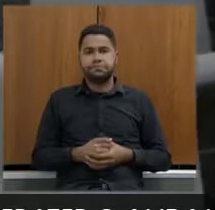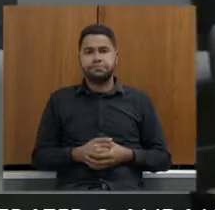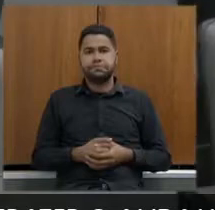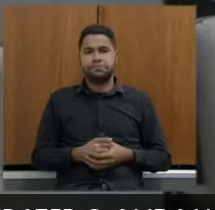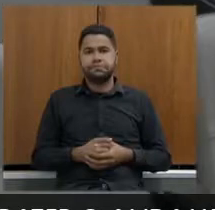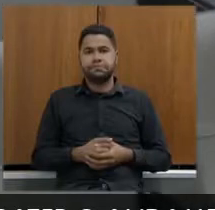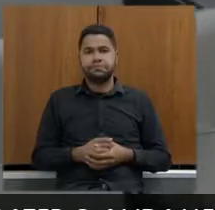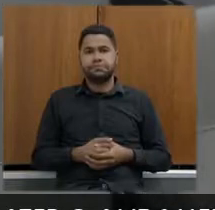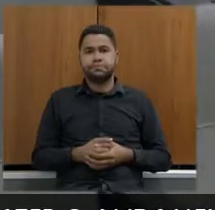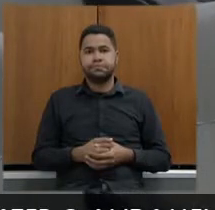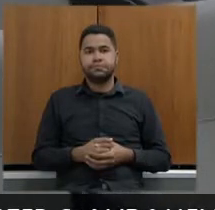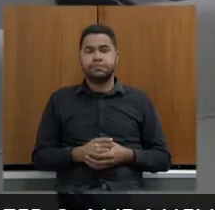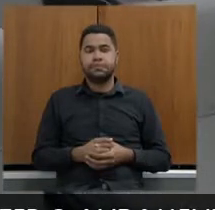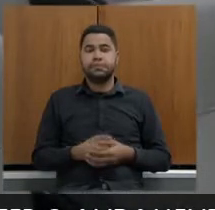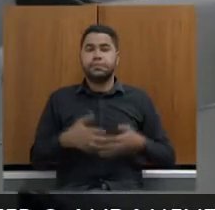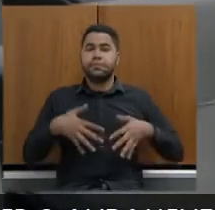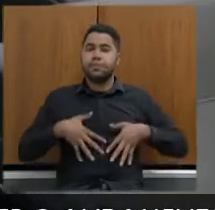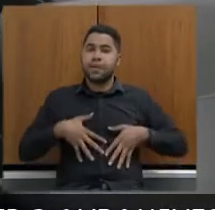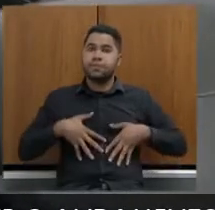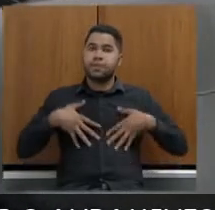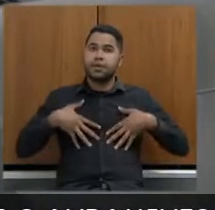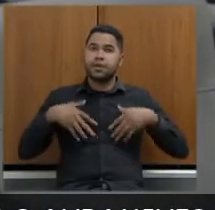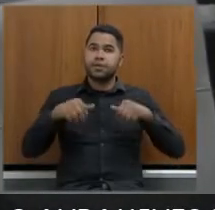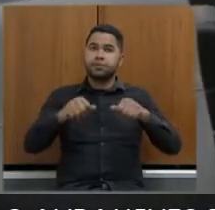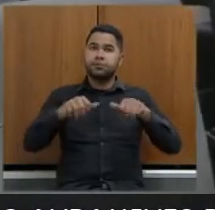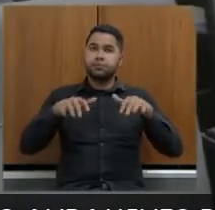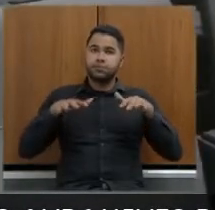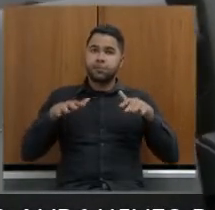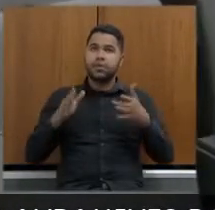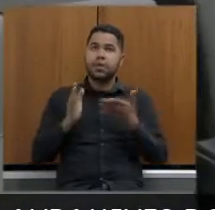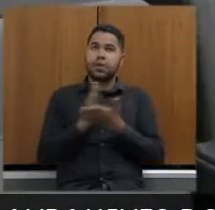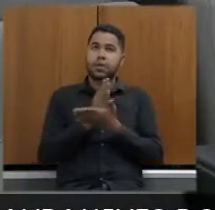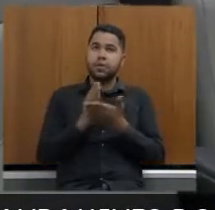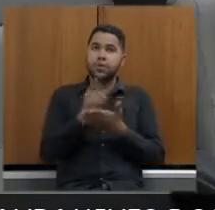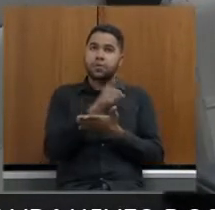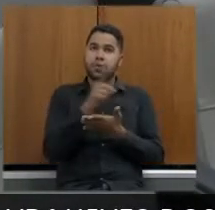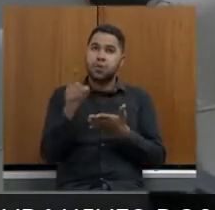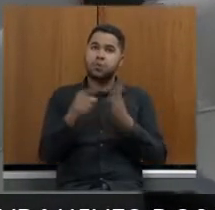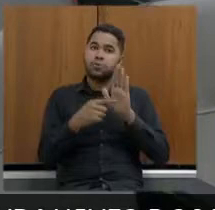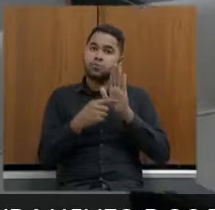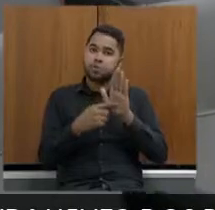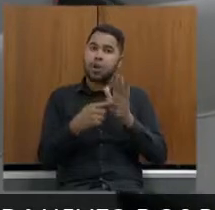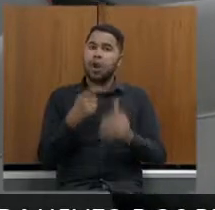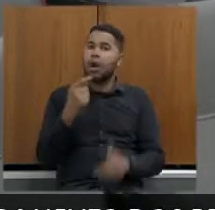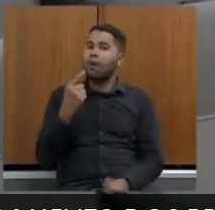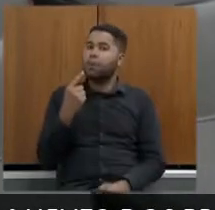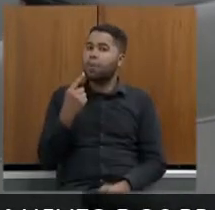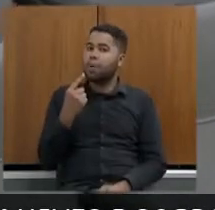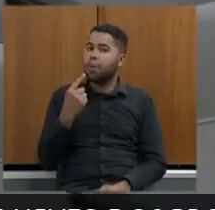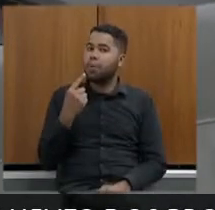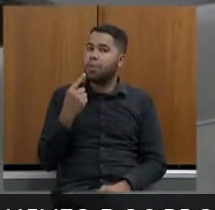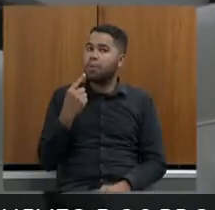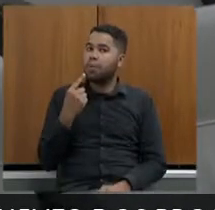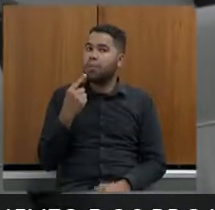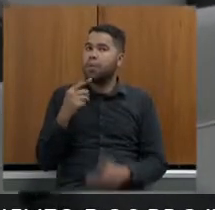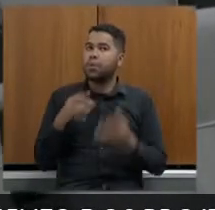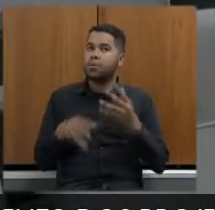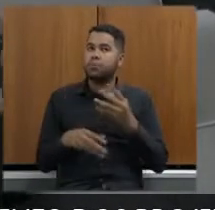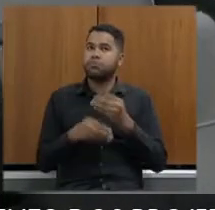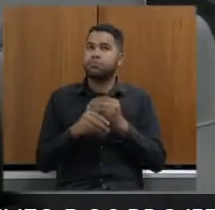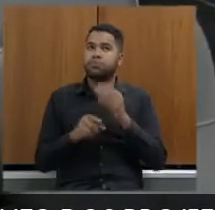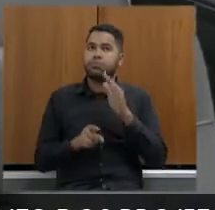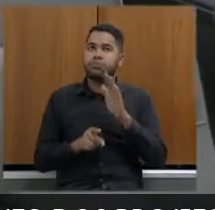para prestigiar a plateia se algum dos senhores quiser manifestar no microfone complementar a